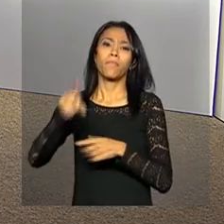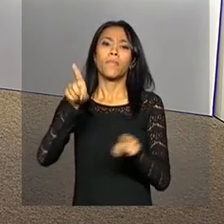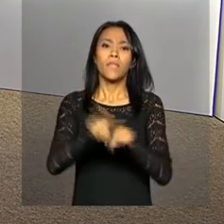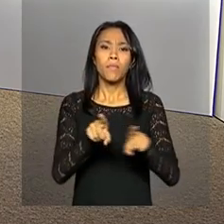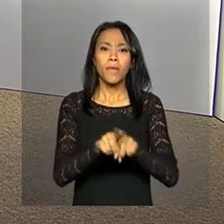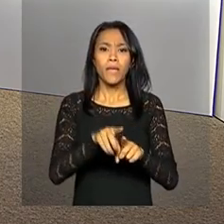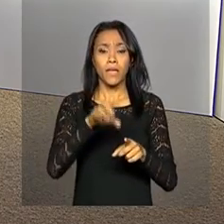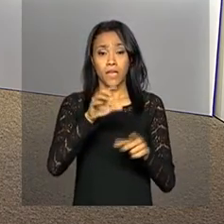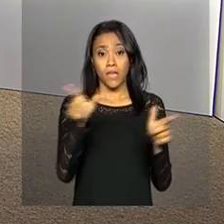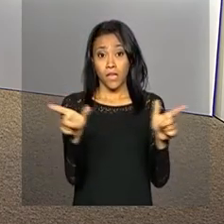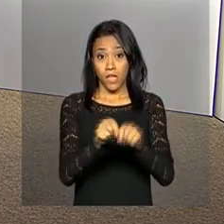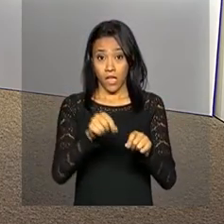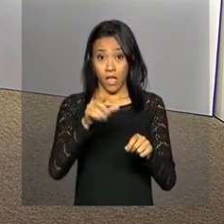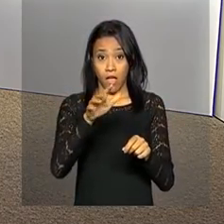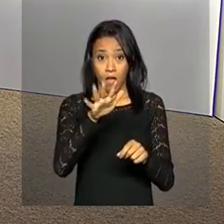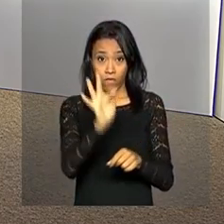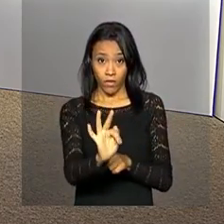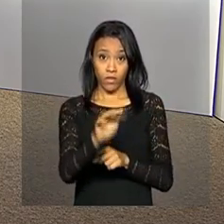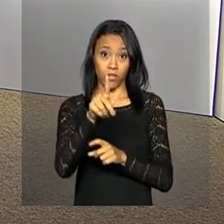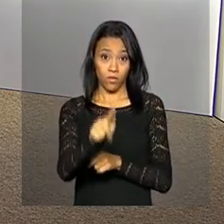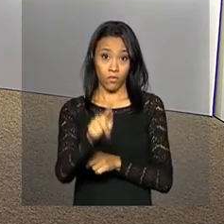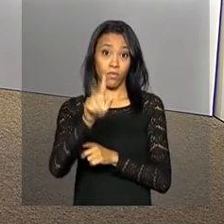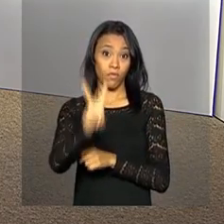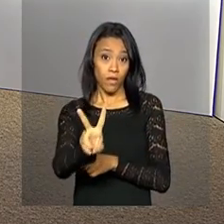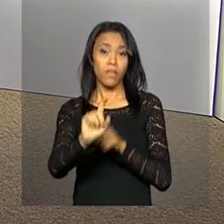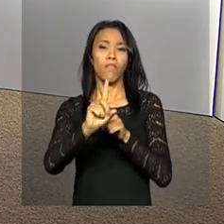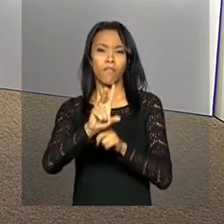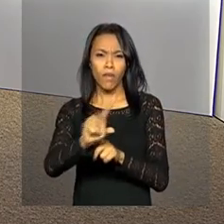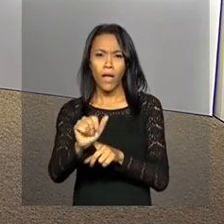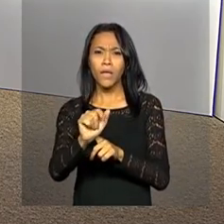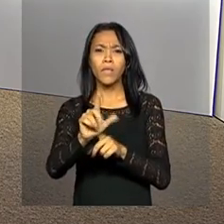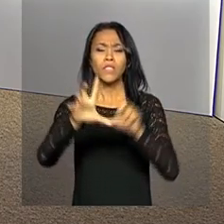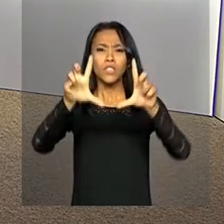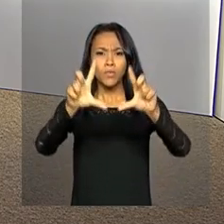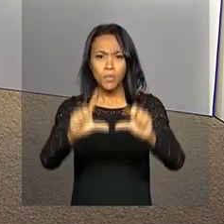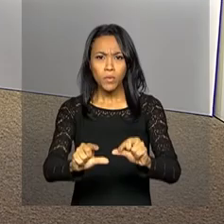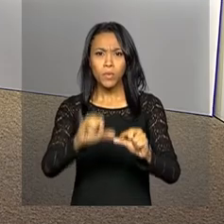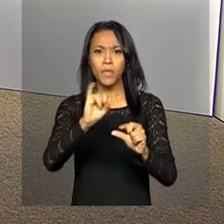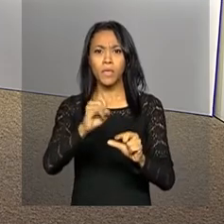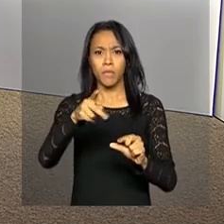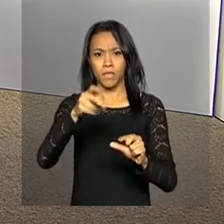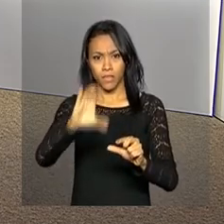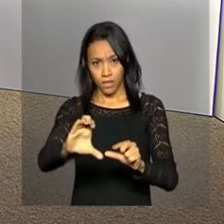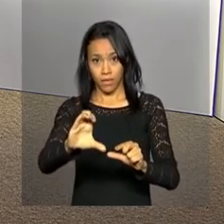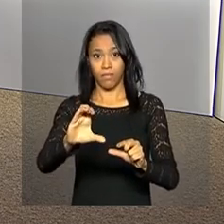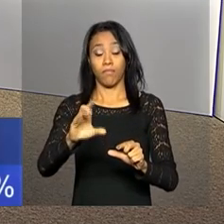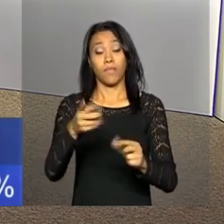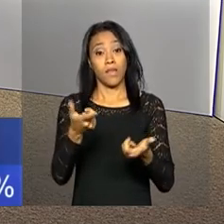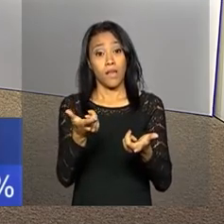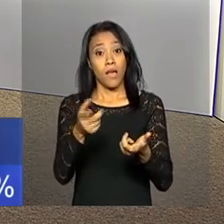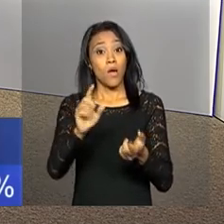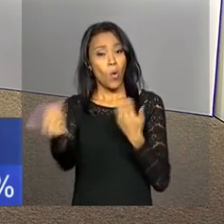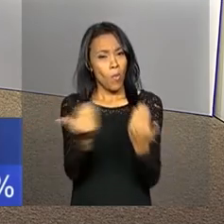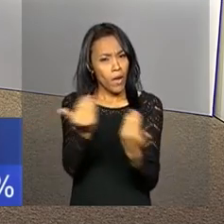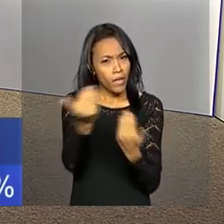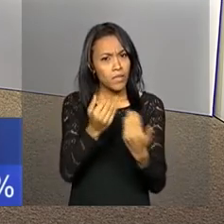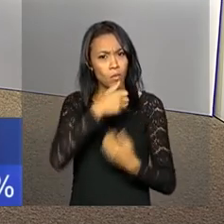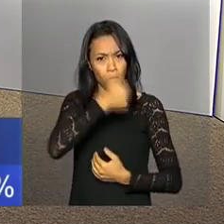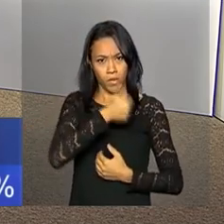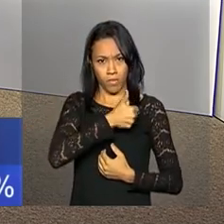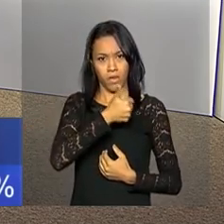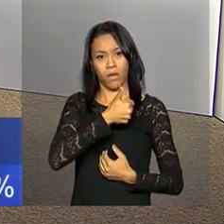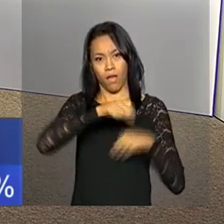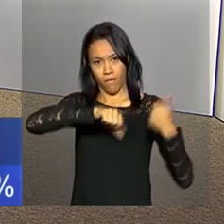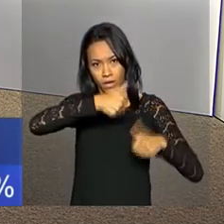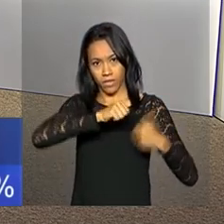pelo índice de preços ao consumidor semanal desacelerou na segunda prévia do mês, na comparação com a primeira,